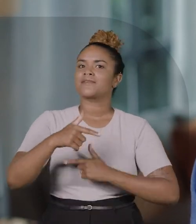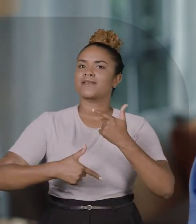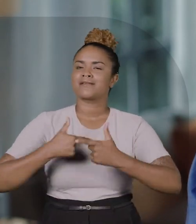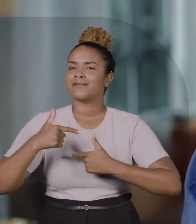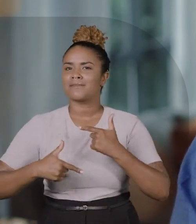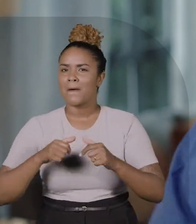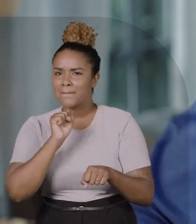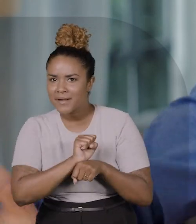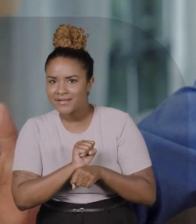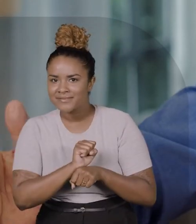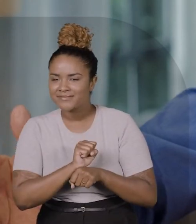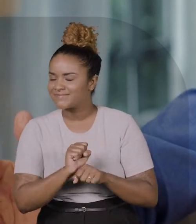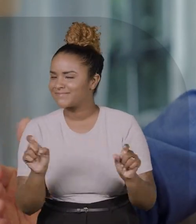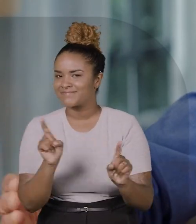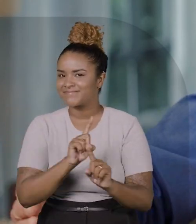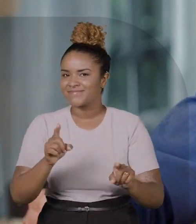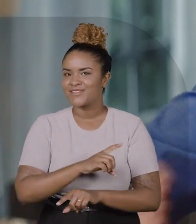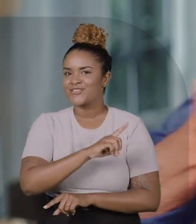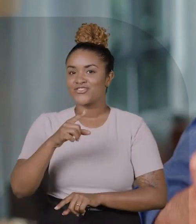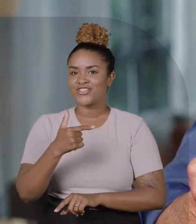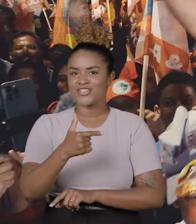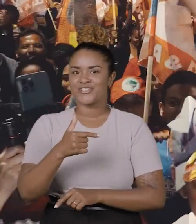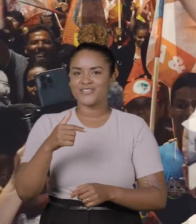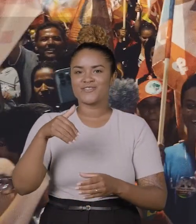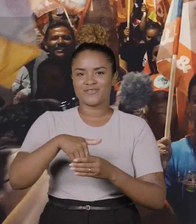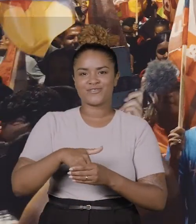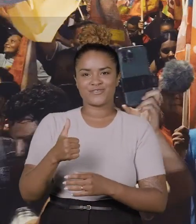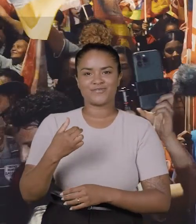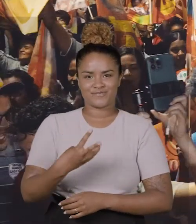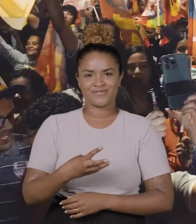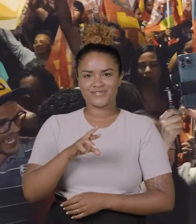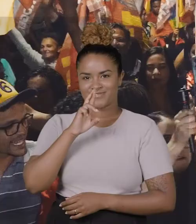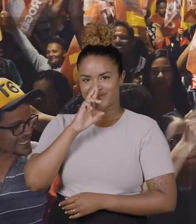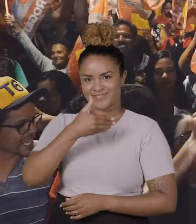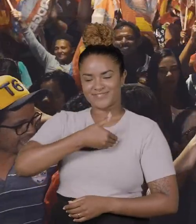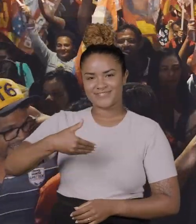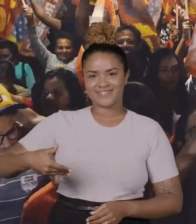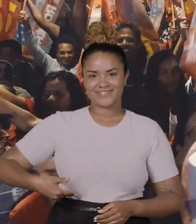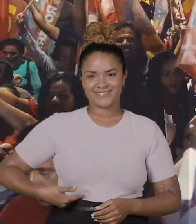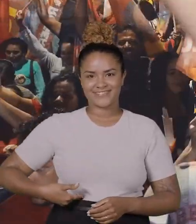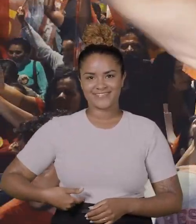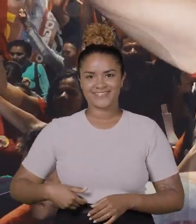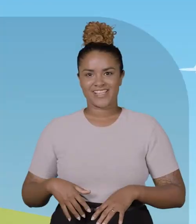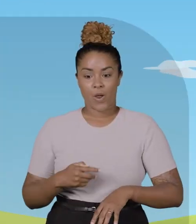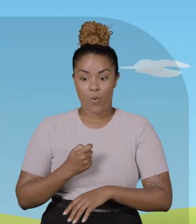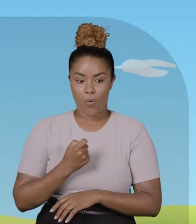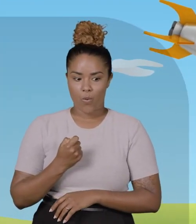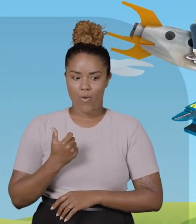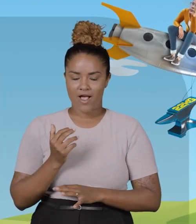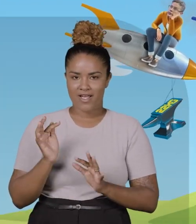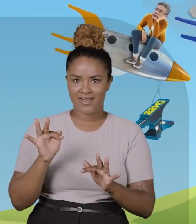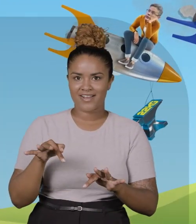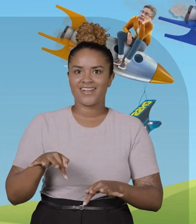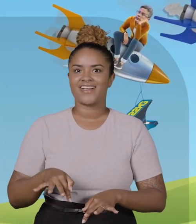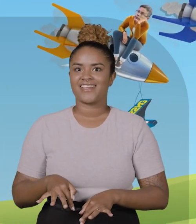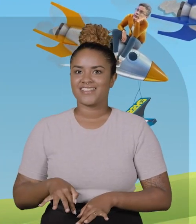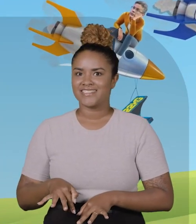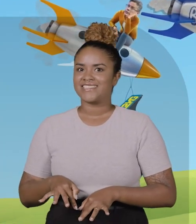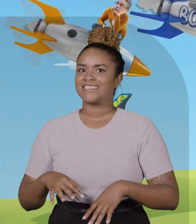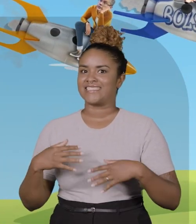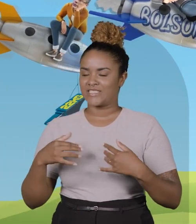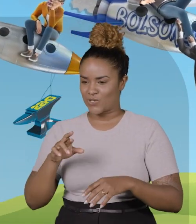E esse trabalho não pode parar. Dia 2, vote 13. Vote Rogério Governador. Na reta final,